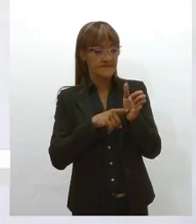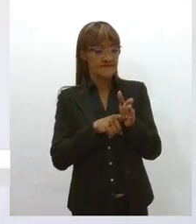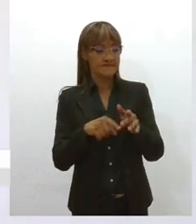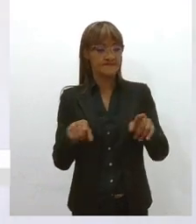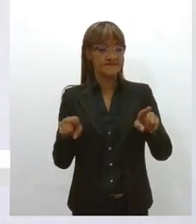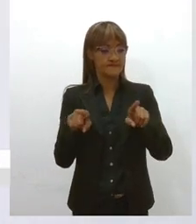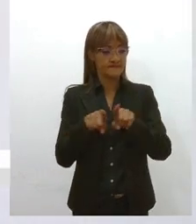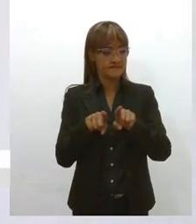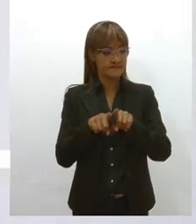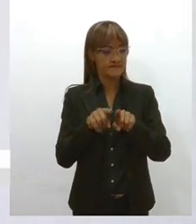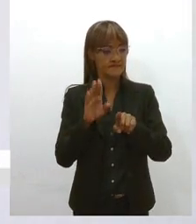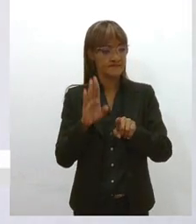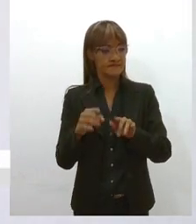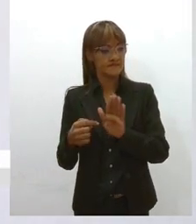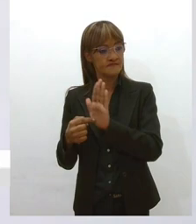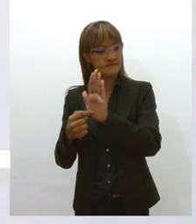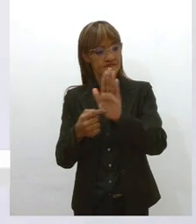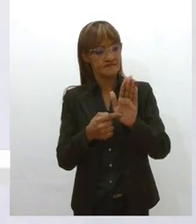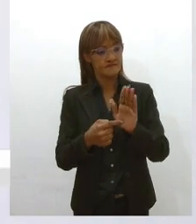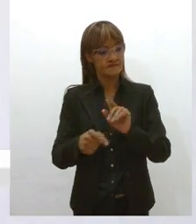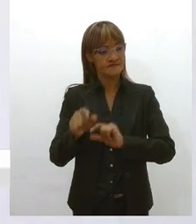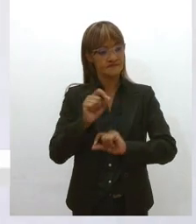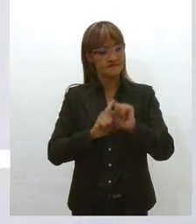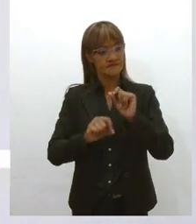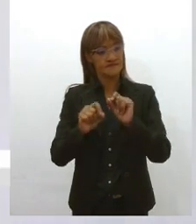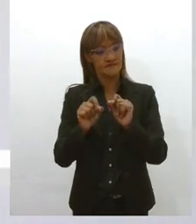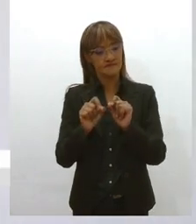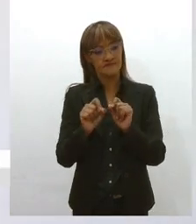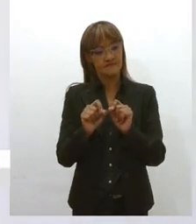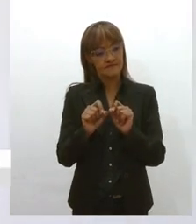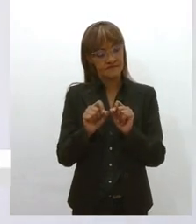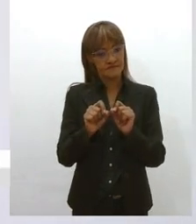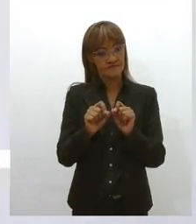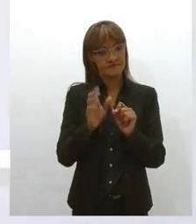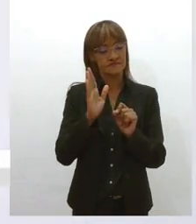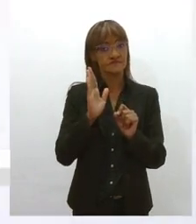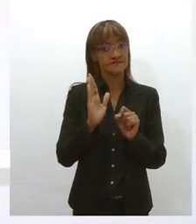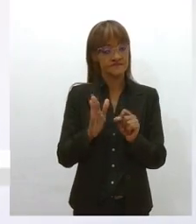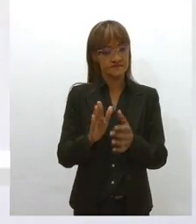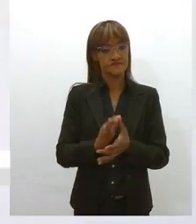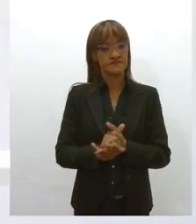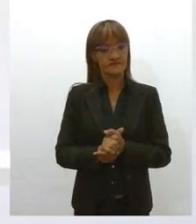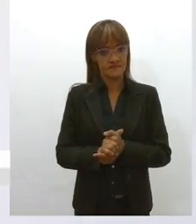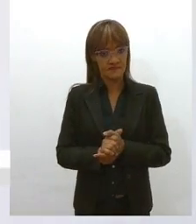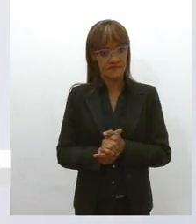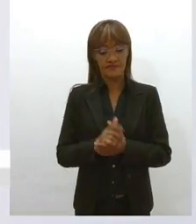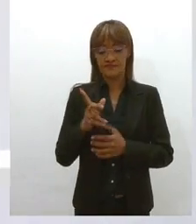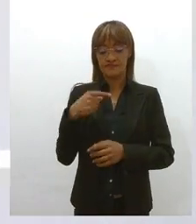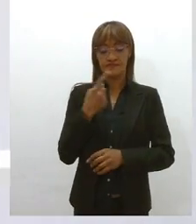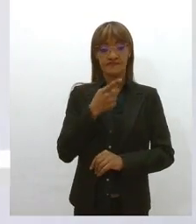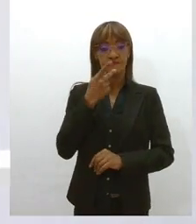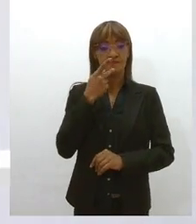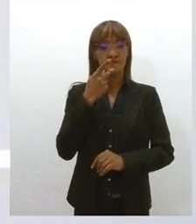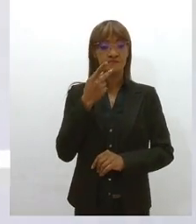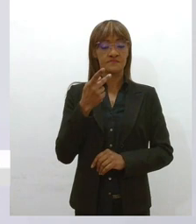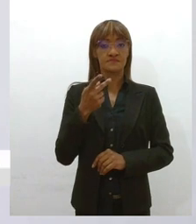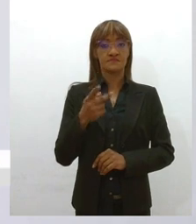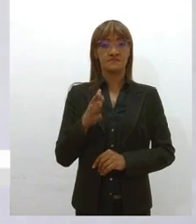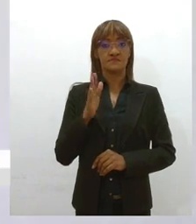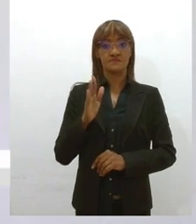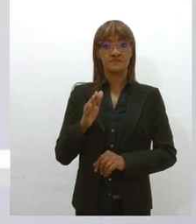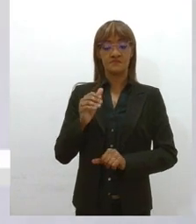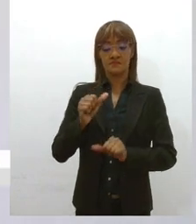lá mostradas, que no ano, e se confirma no ano seguinte, que foi, a gente chama, contra-reforma trabalhista,